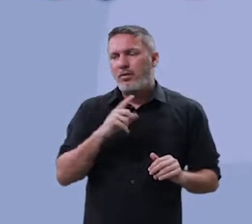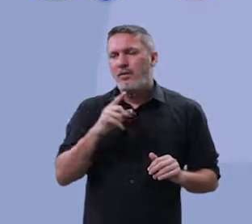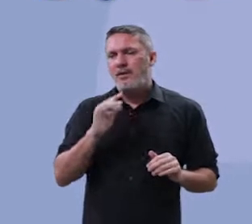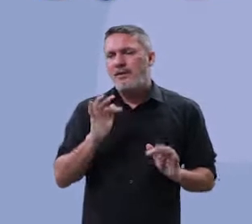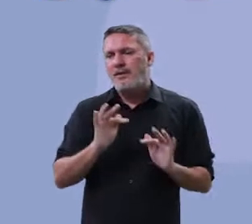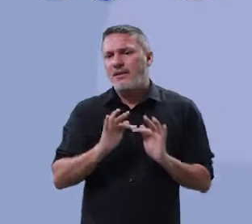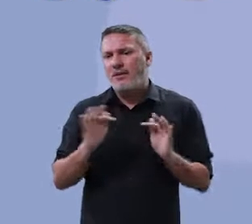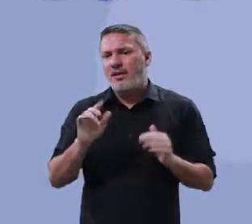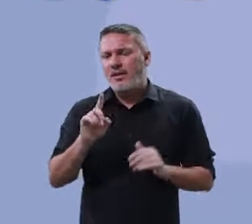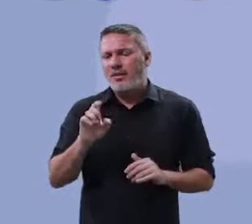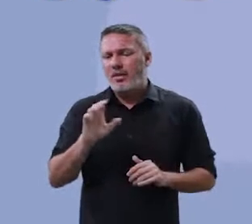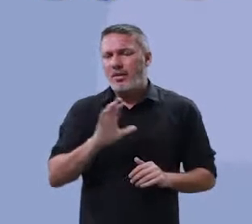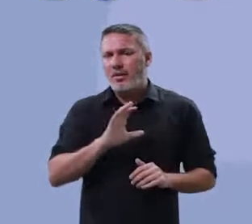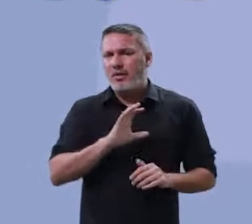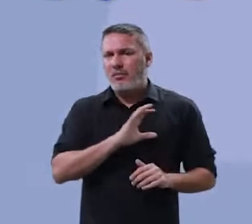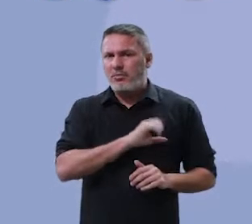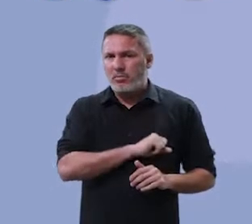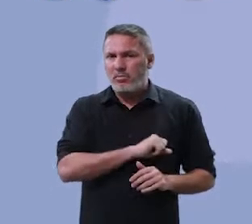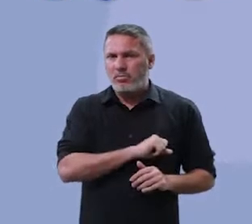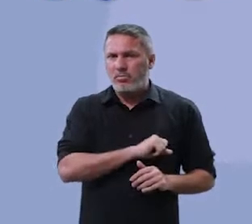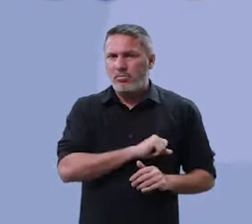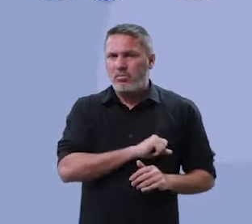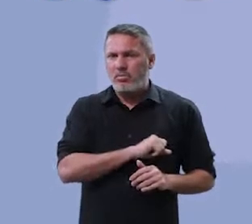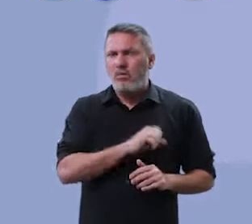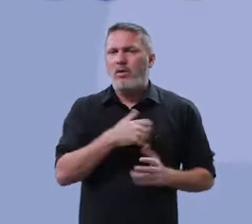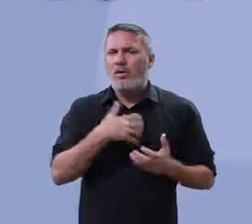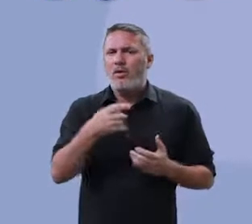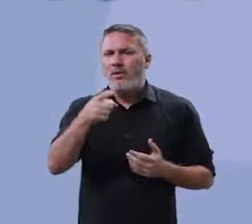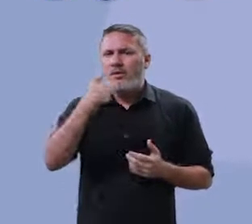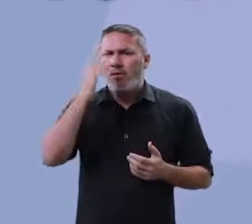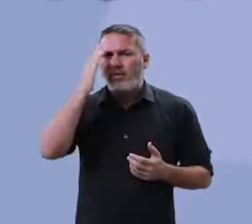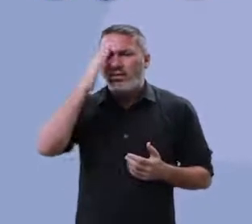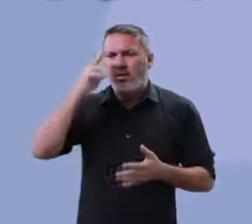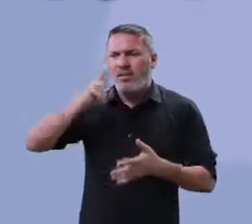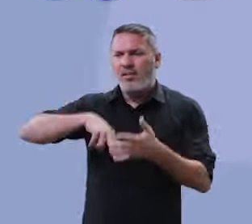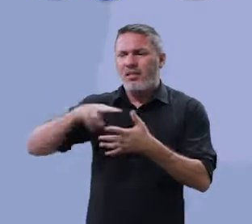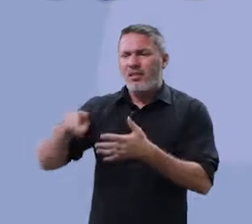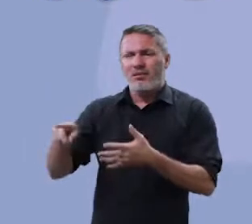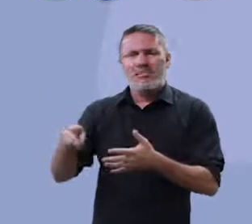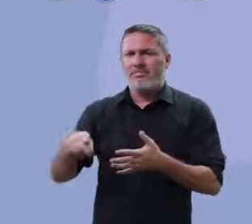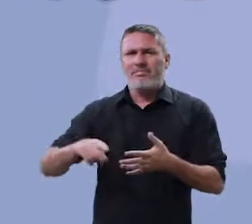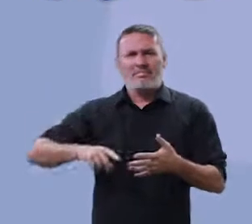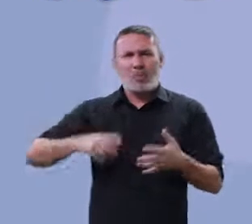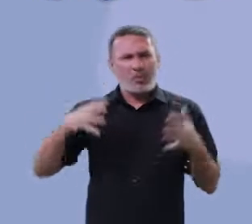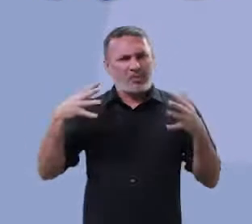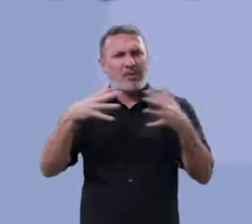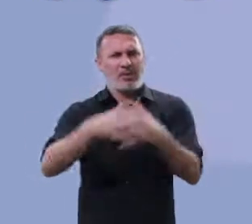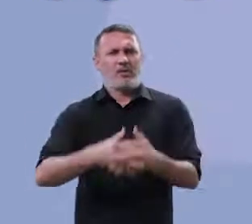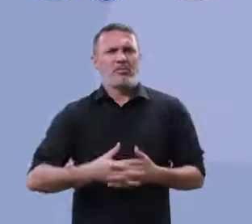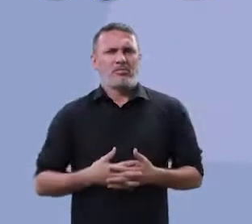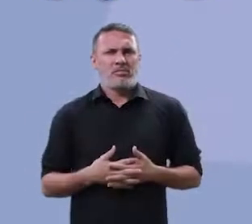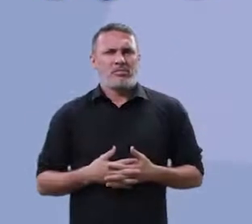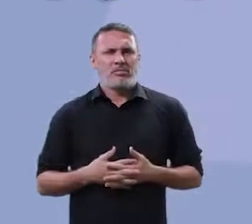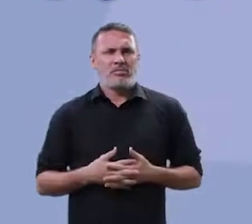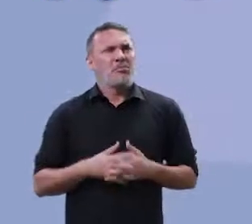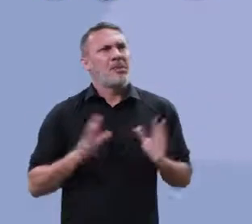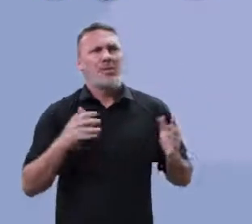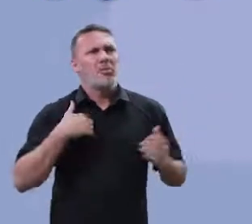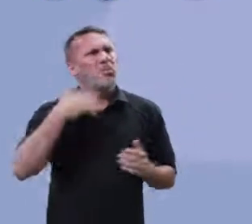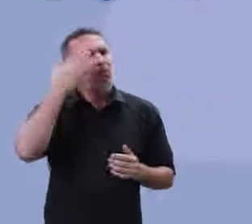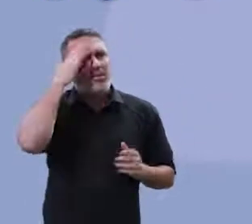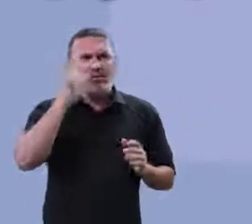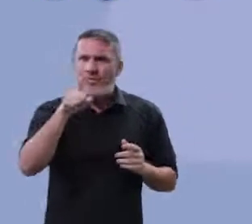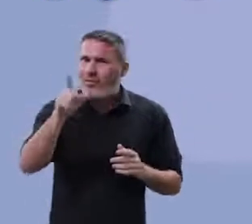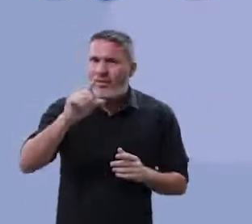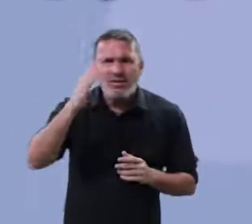um... Simplesmente de amor. Eu queria que vocês estivessem aqui para fazer a leitura para mim. Você vê como que é complicado. Ah,